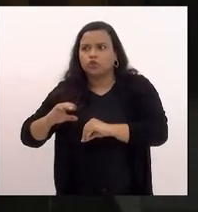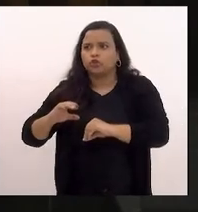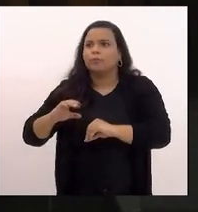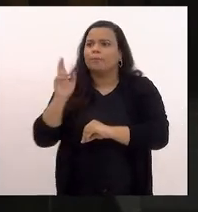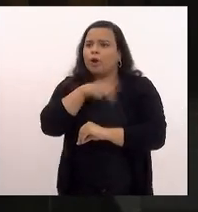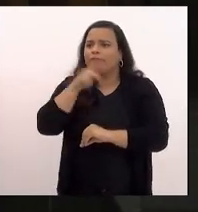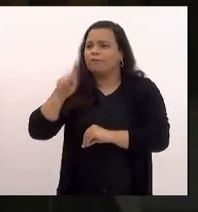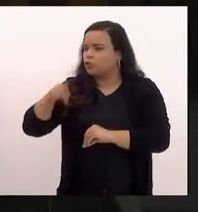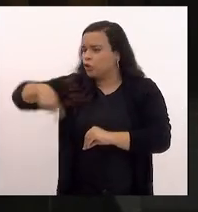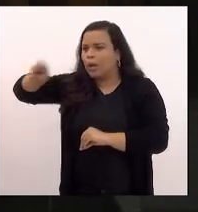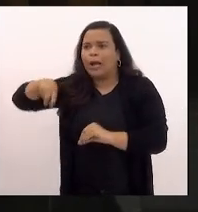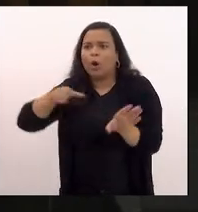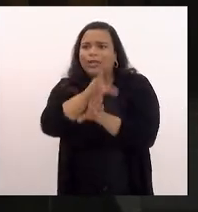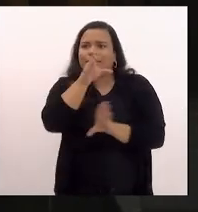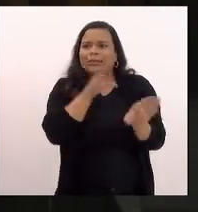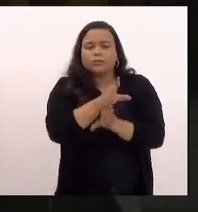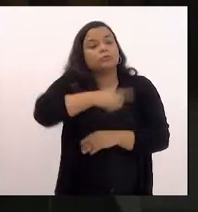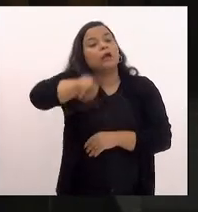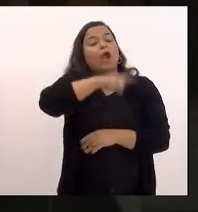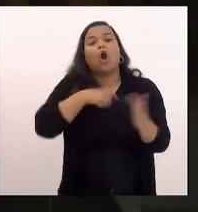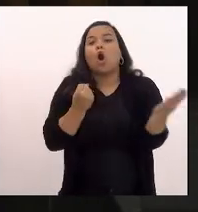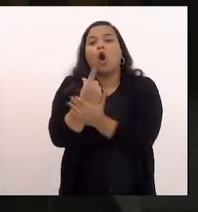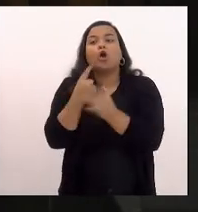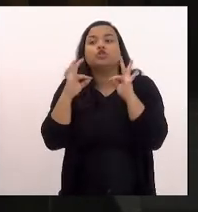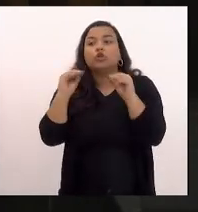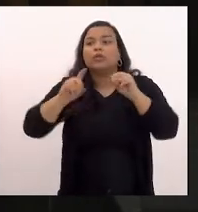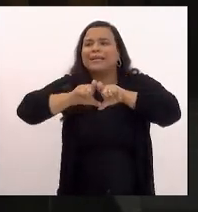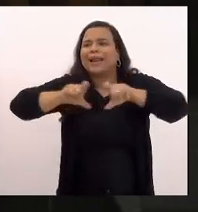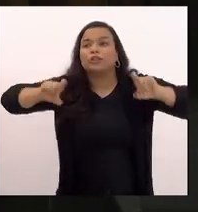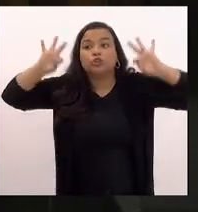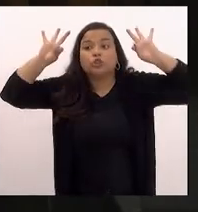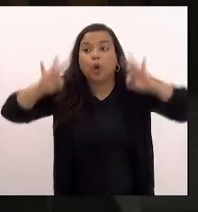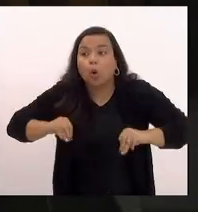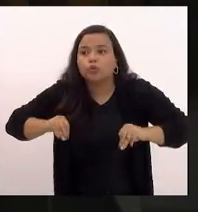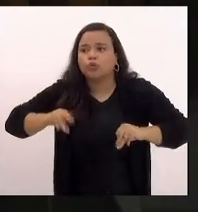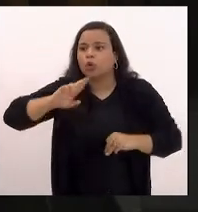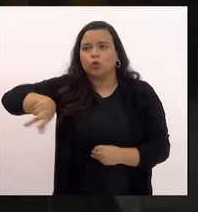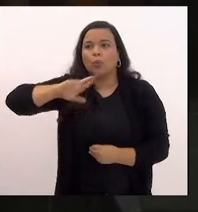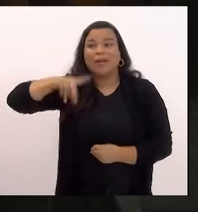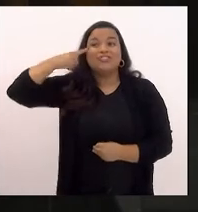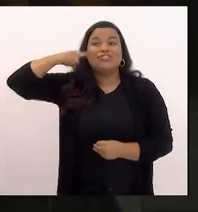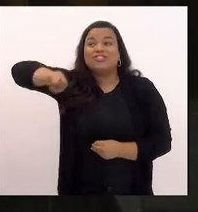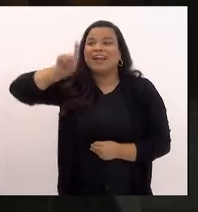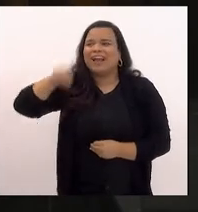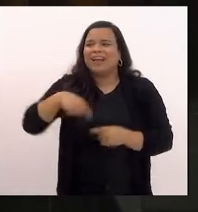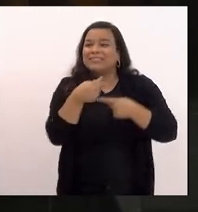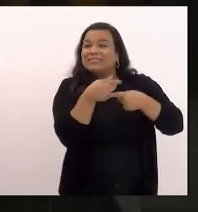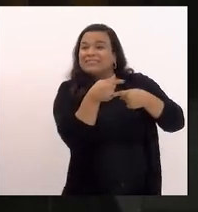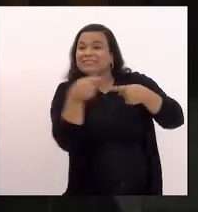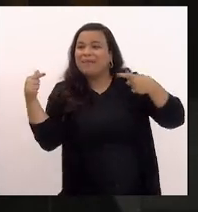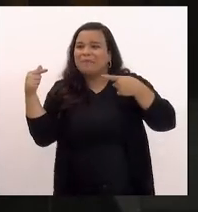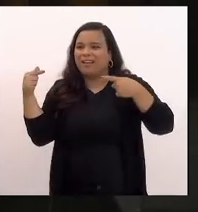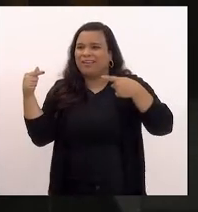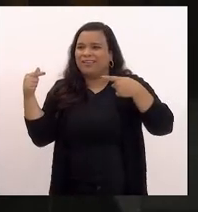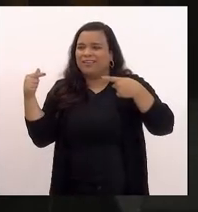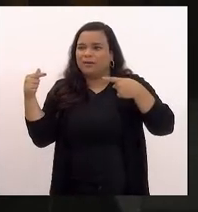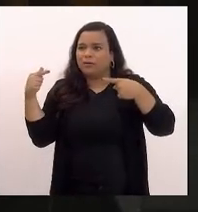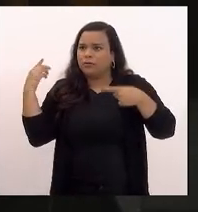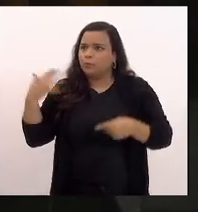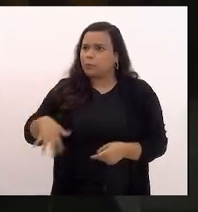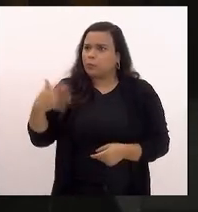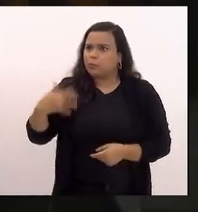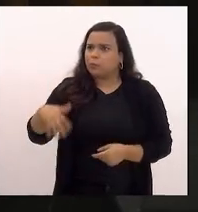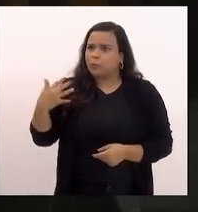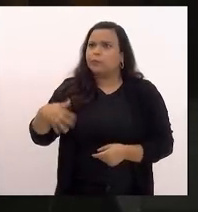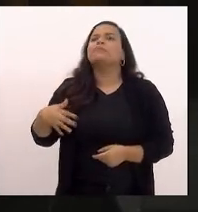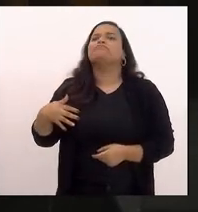além disso não era um ingresso para um dia era um passaporte para a semana inteira numa das últimas semanas de